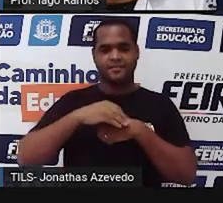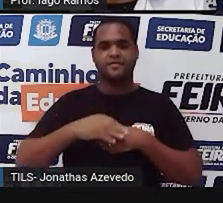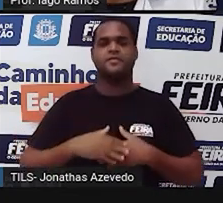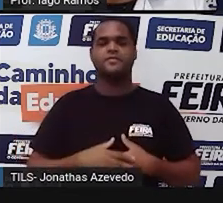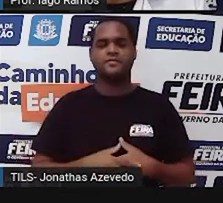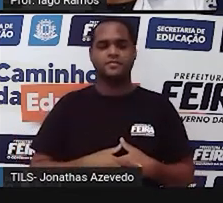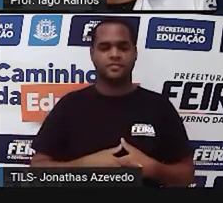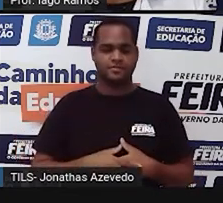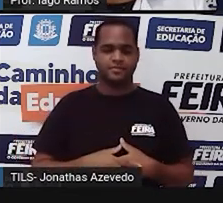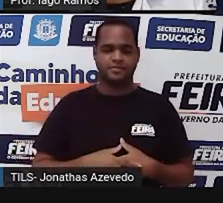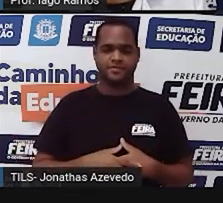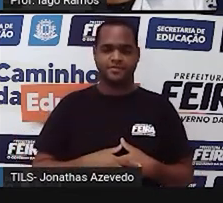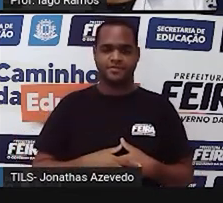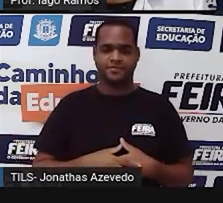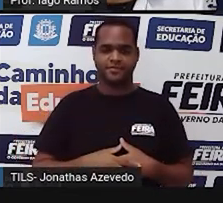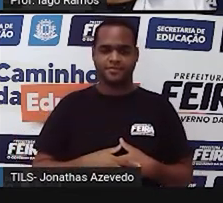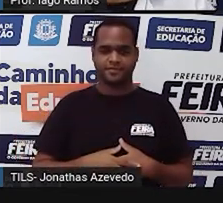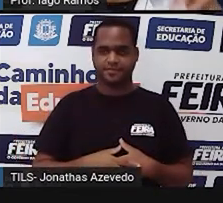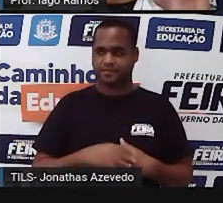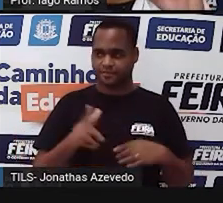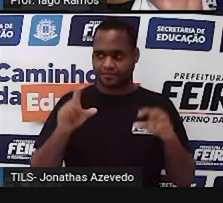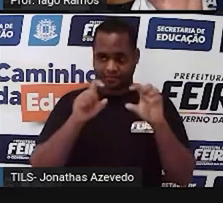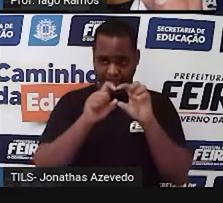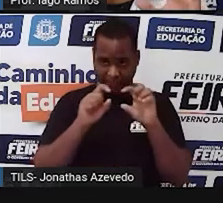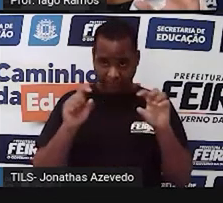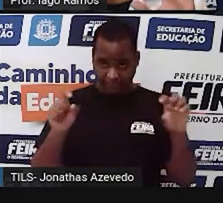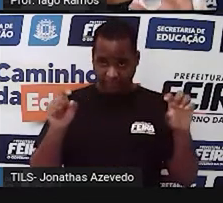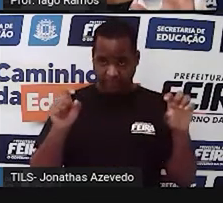E aí aparece, né? Um textozinho.